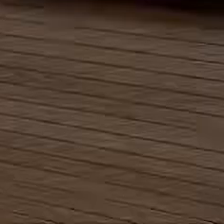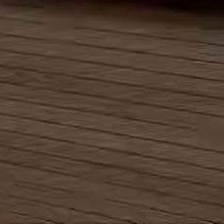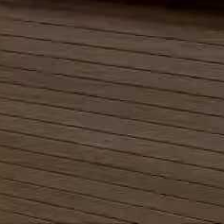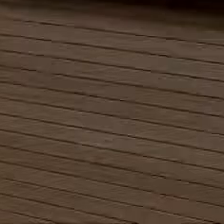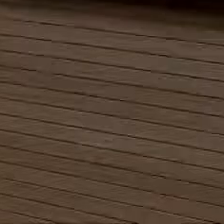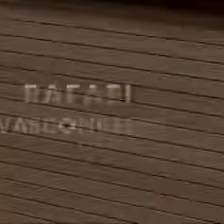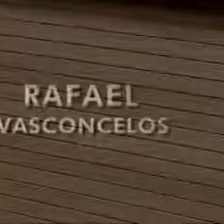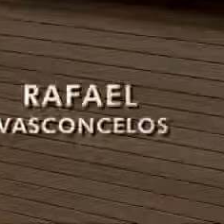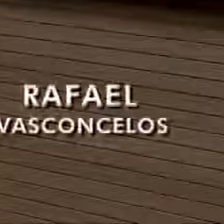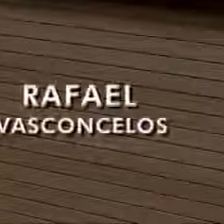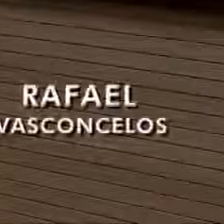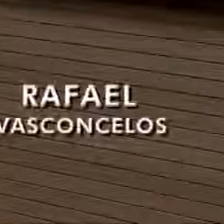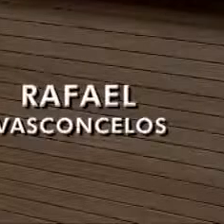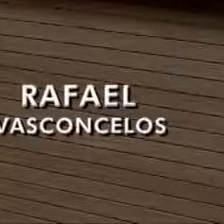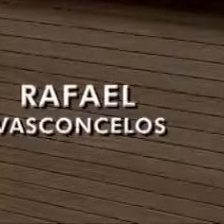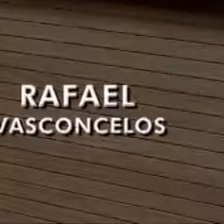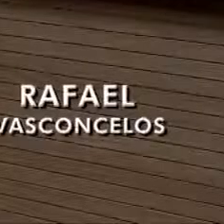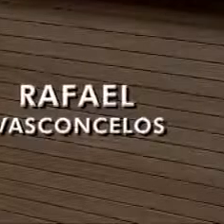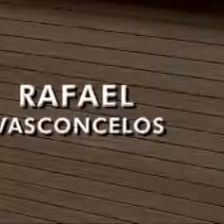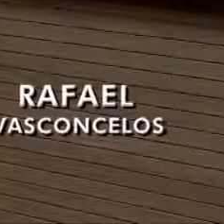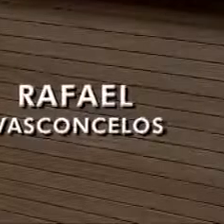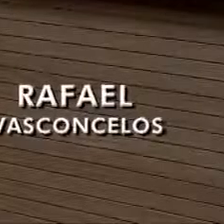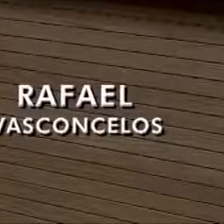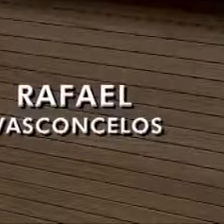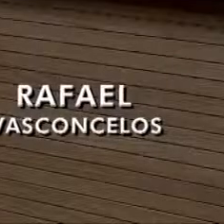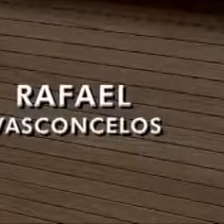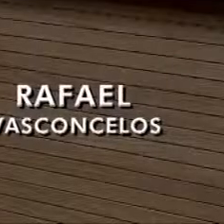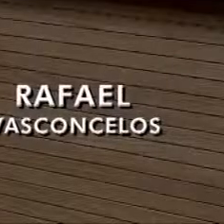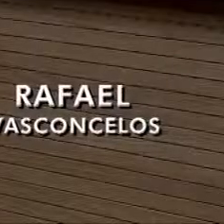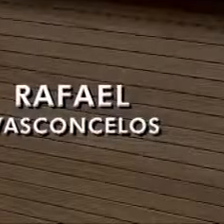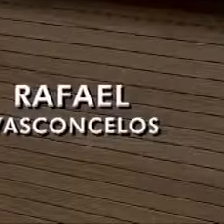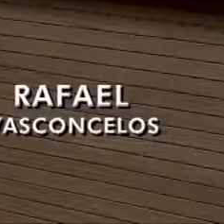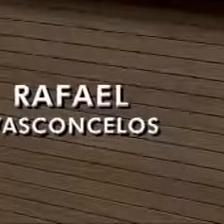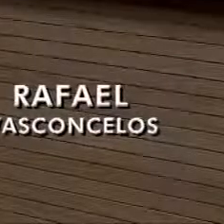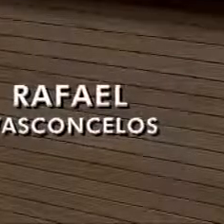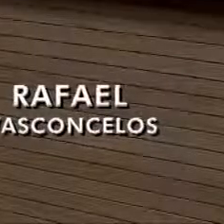A Brasil Central está cada vez mais perto de você. Agora, durante a nossa programação...